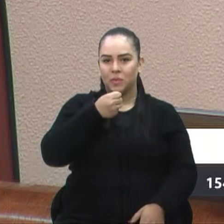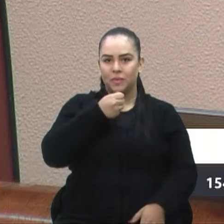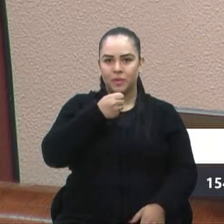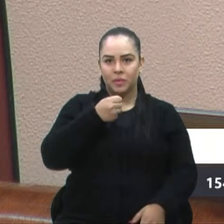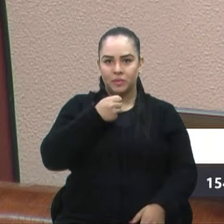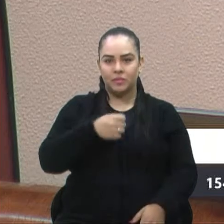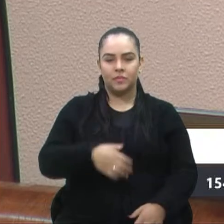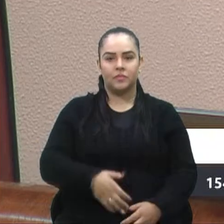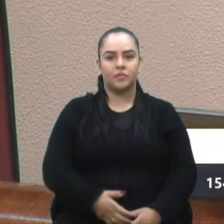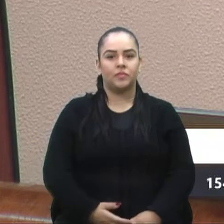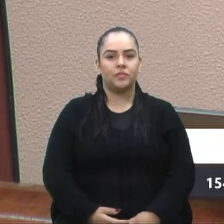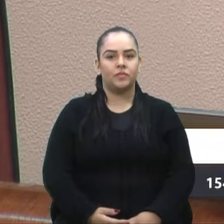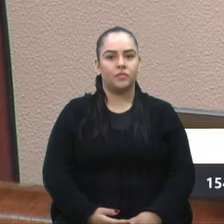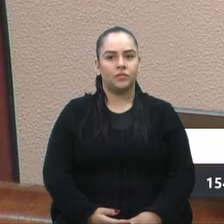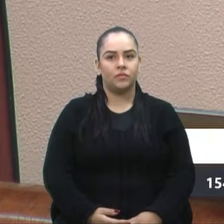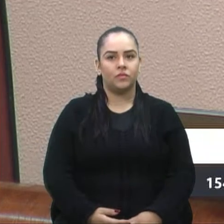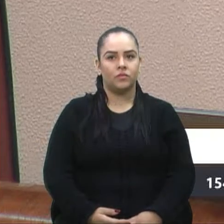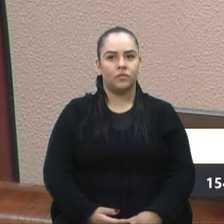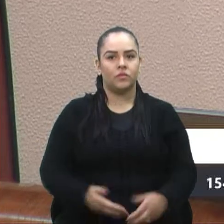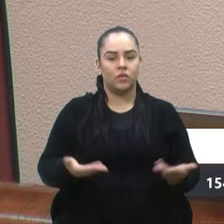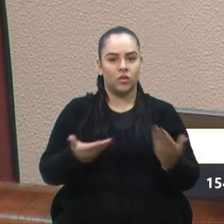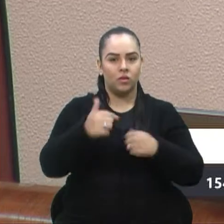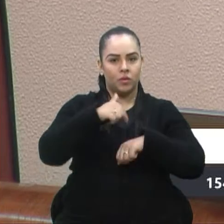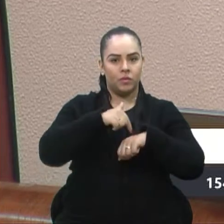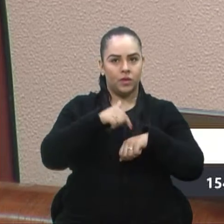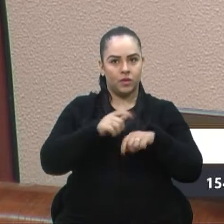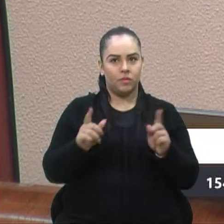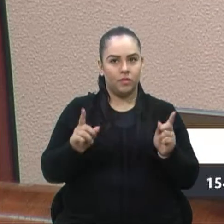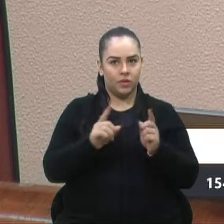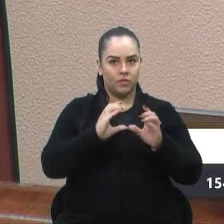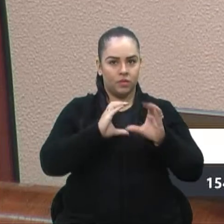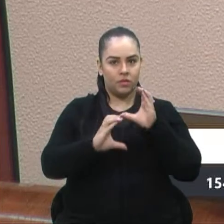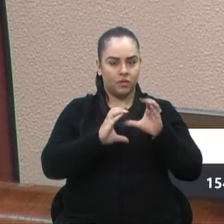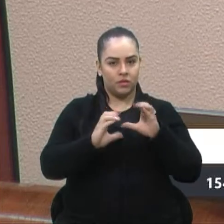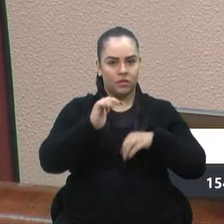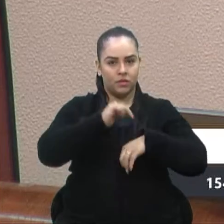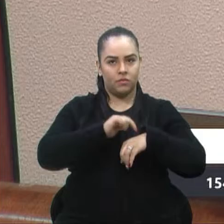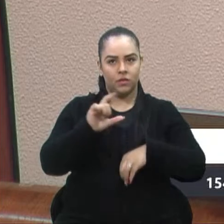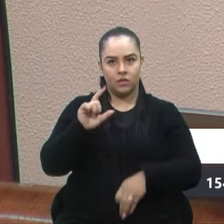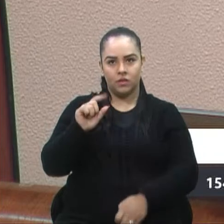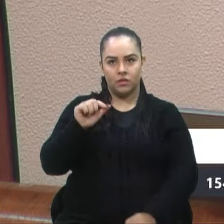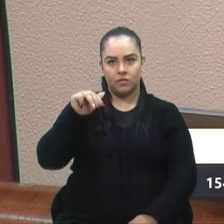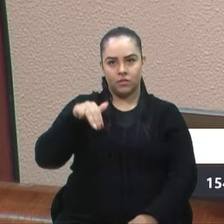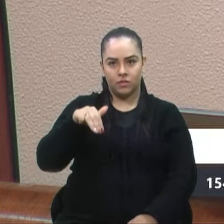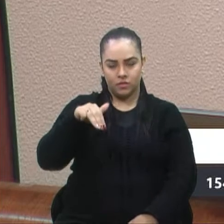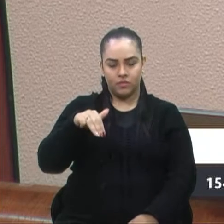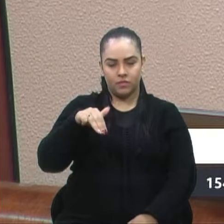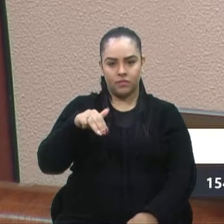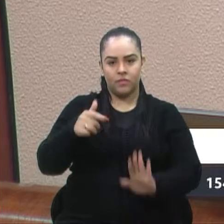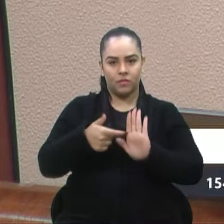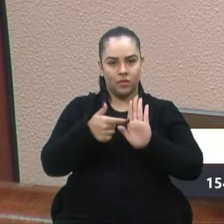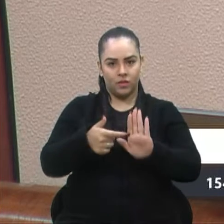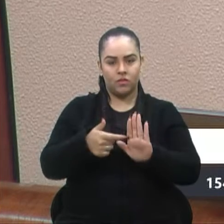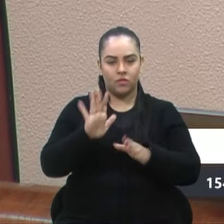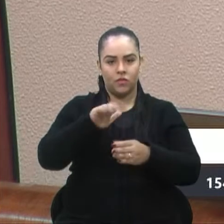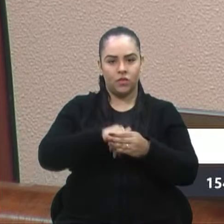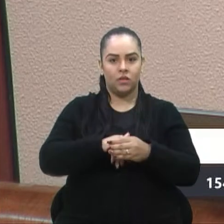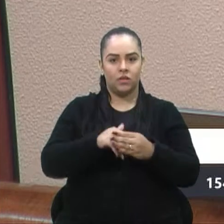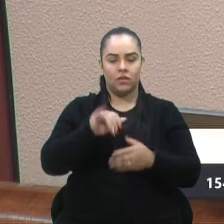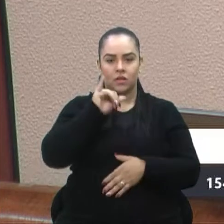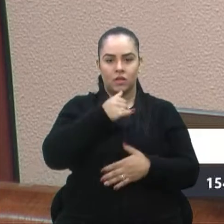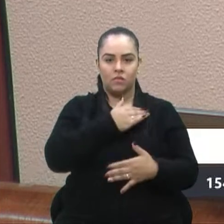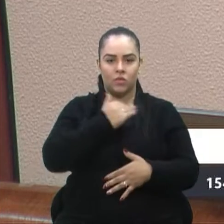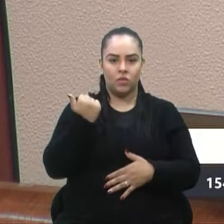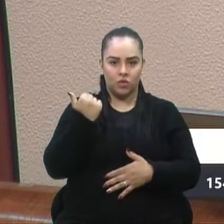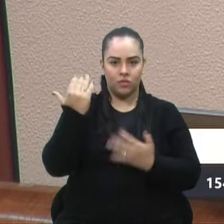de videoconferência. Passemos ao espaço das pequenas comunicações, pelo tempo de 10 minutos, para apresentação de votos de pesar, de louvor ou de